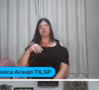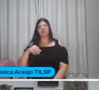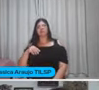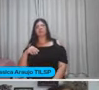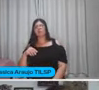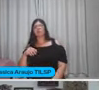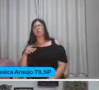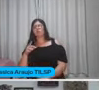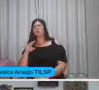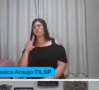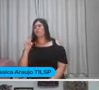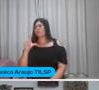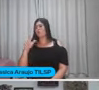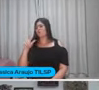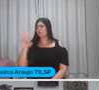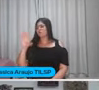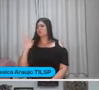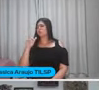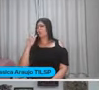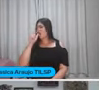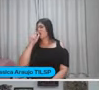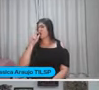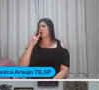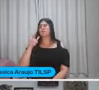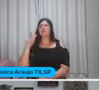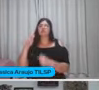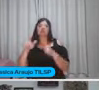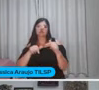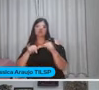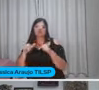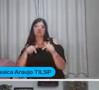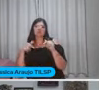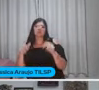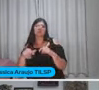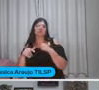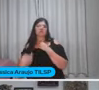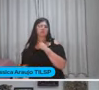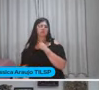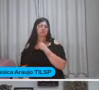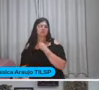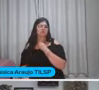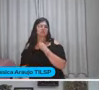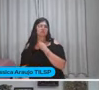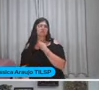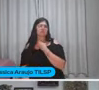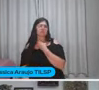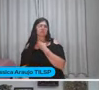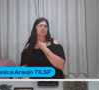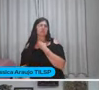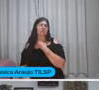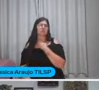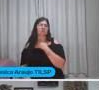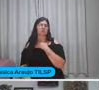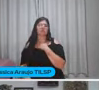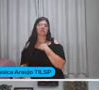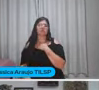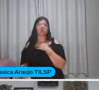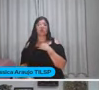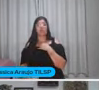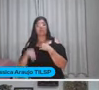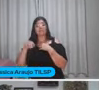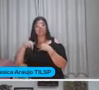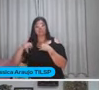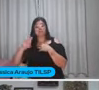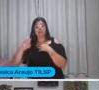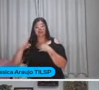água Quantidade de água Vou fazer trabalhos Envolvendo Talvez Uma maquetezinha Sobre